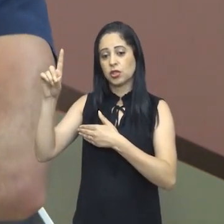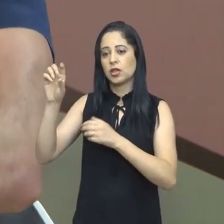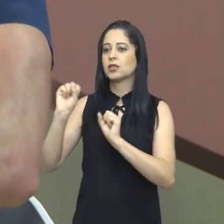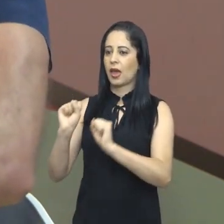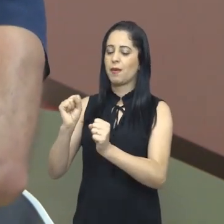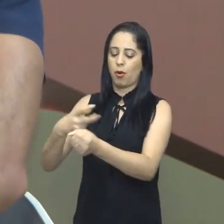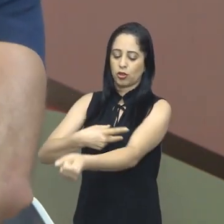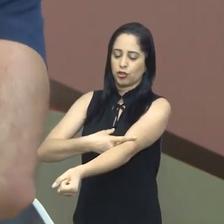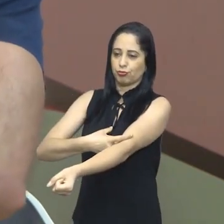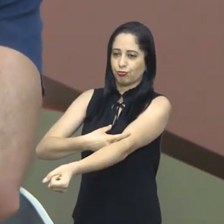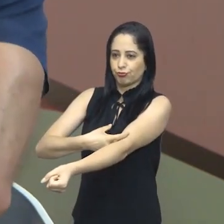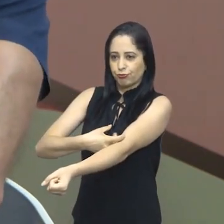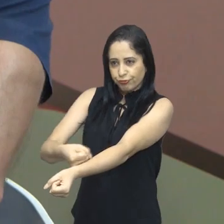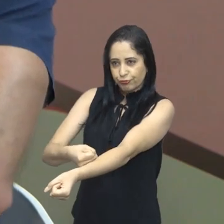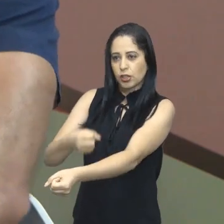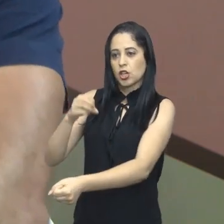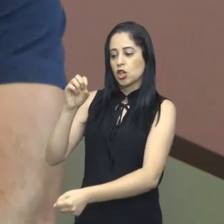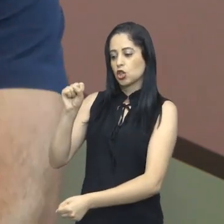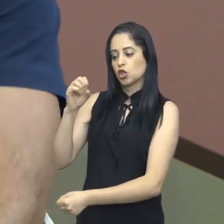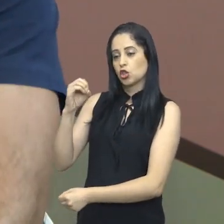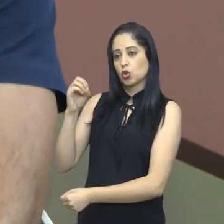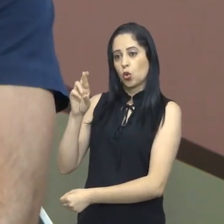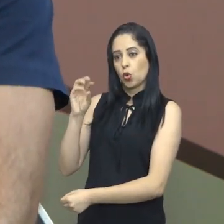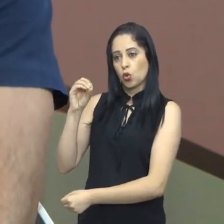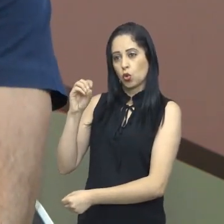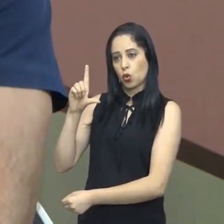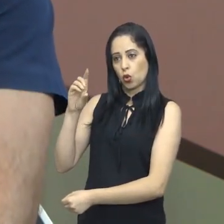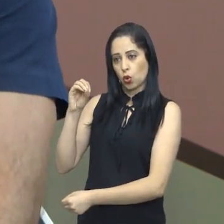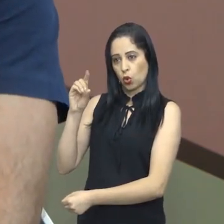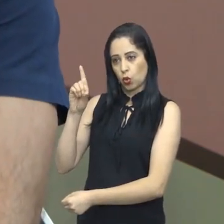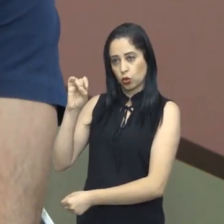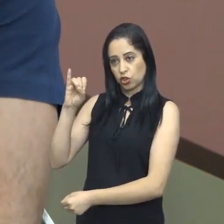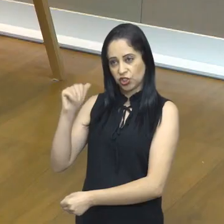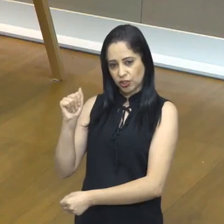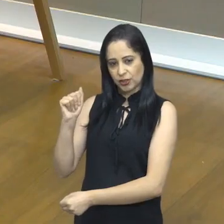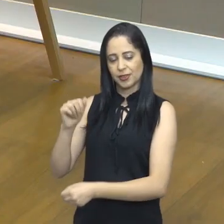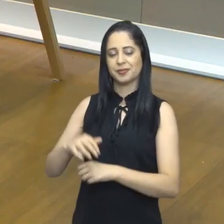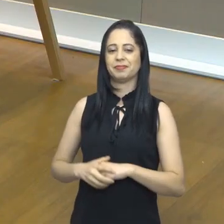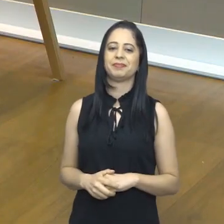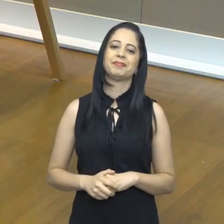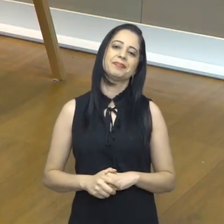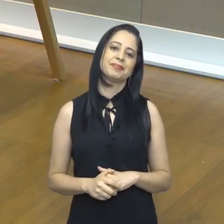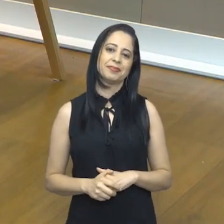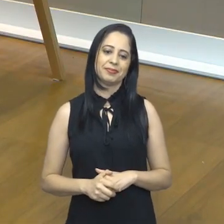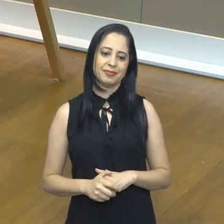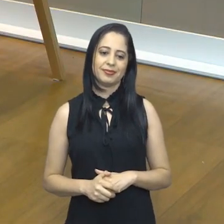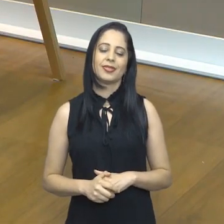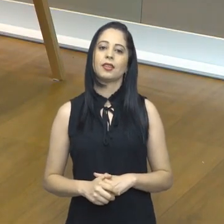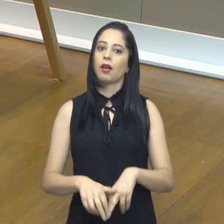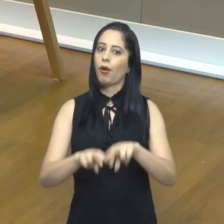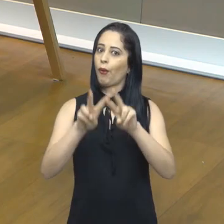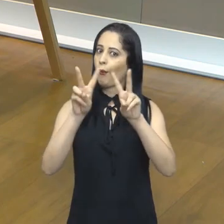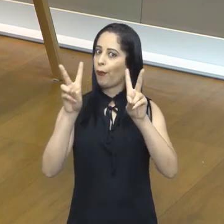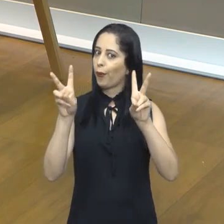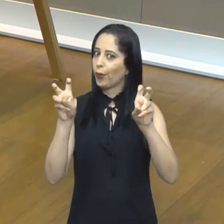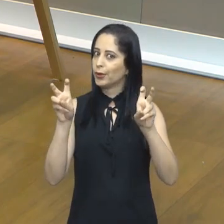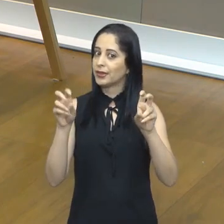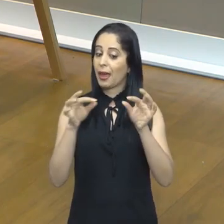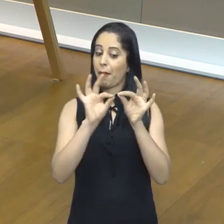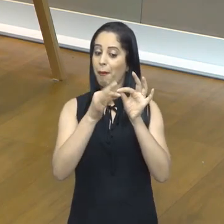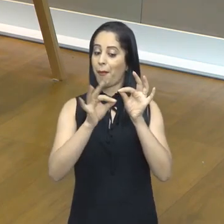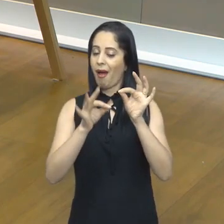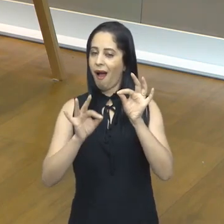pesquisa de anticorpos, a sorologia, que é um exame de sangue. Ótimo. Bom, doutor, o assunto provavelmente